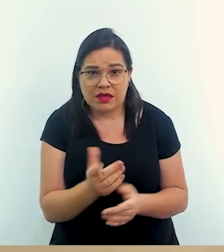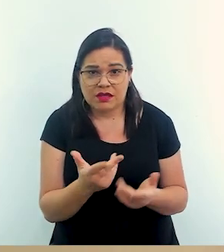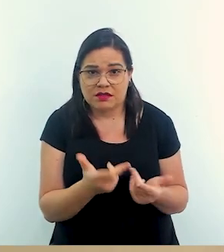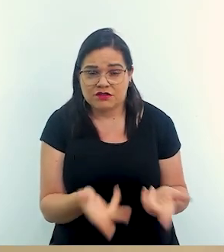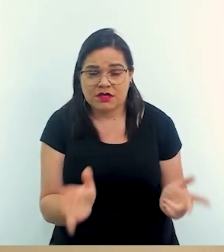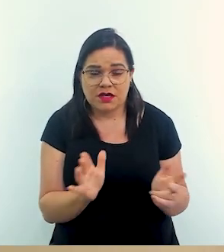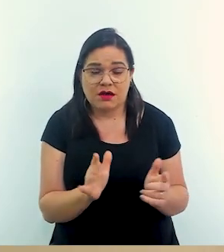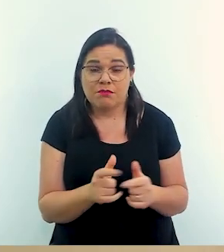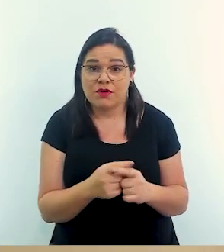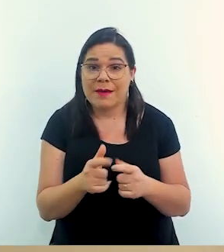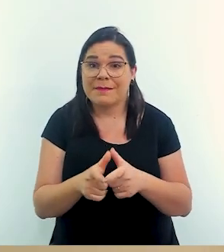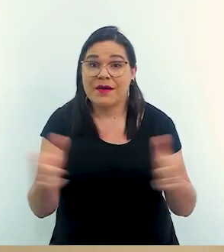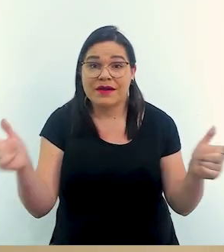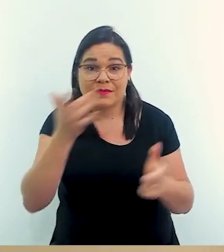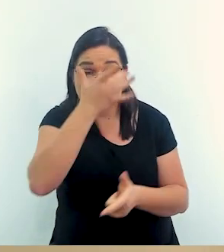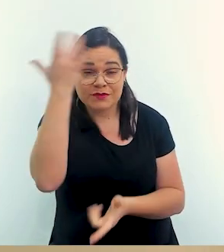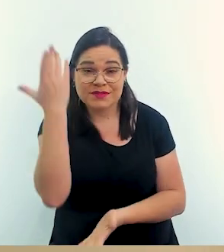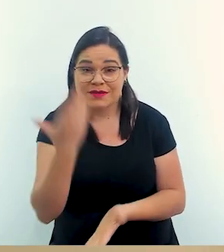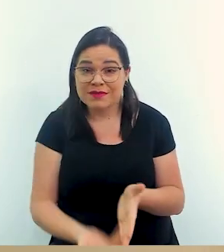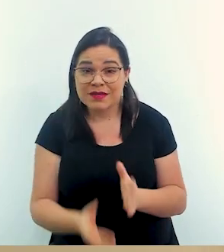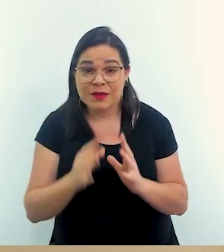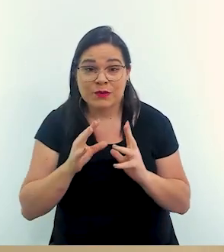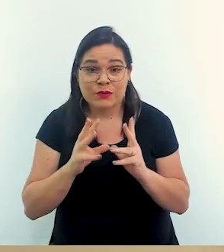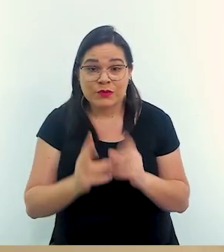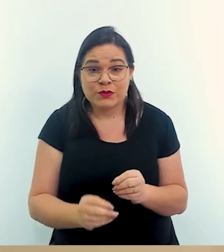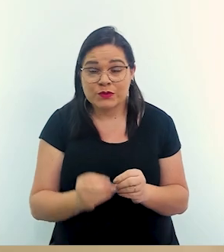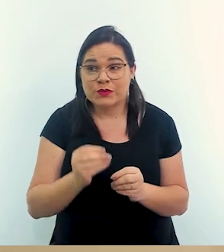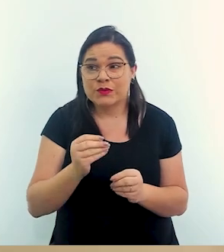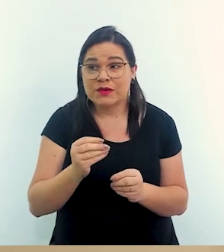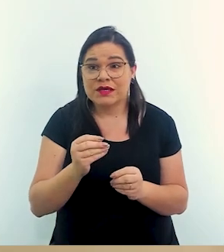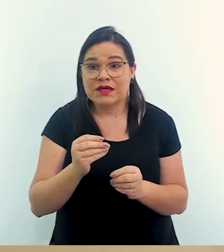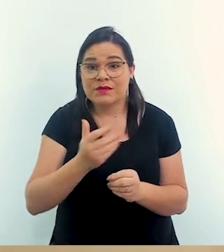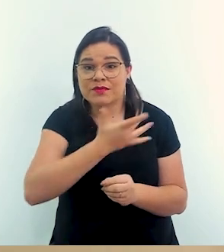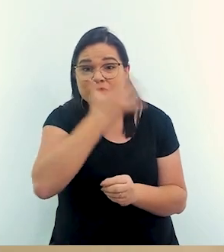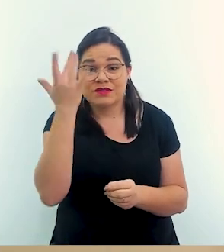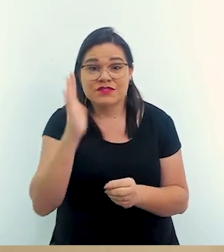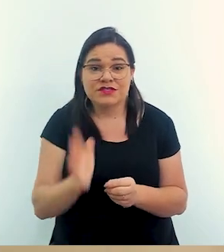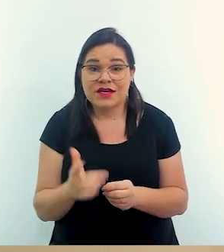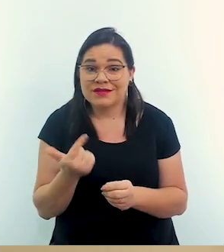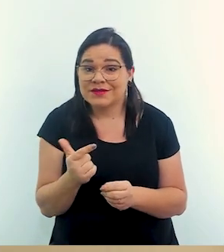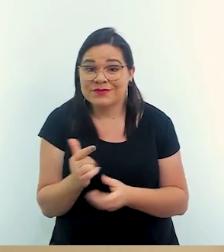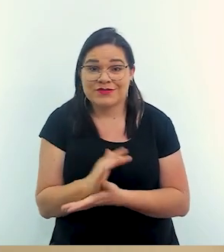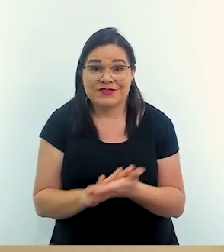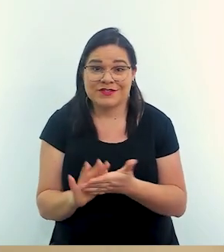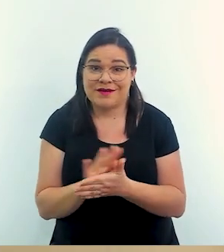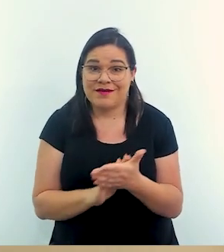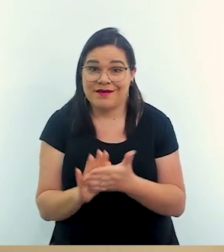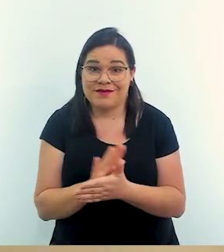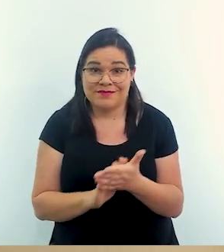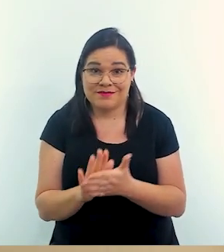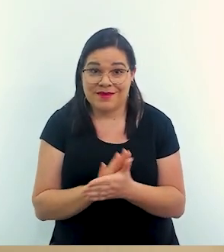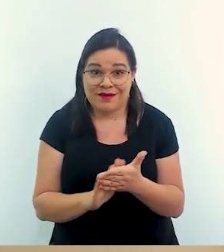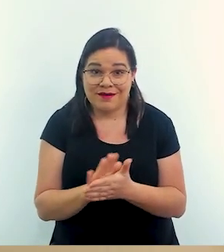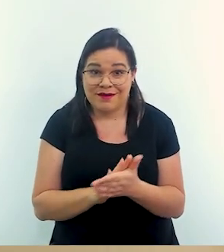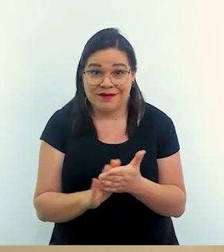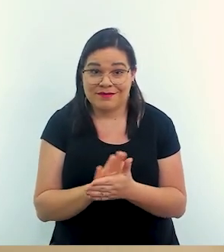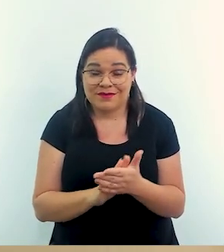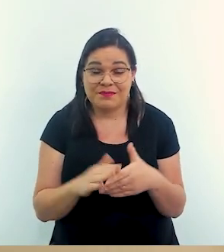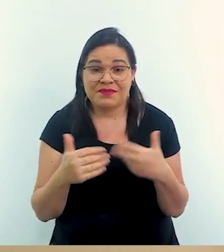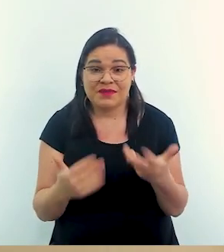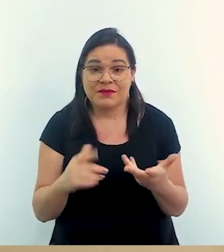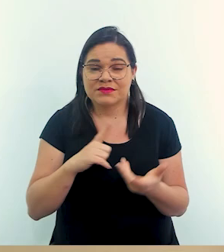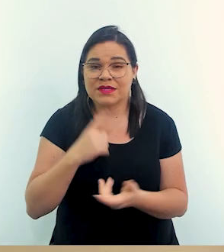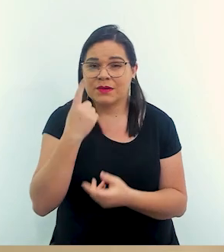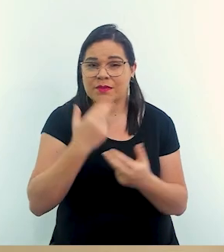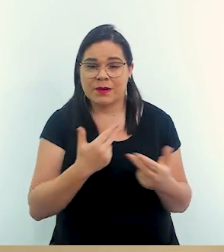além de tudo, a gente vê que a maioria das pessoas que perderam coisas é quem já não tinha quase nada, né? Enfim,